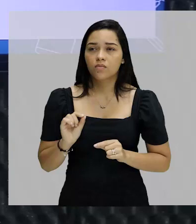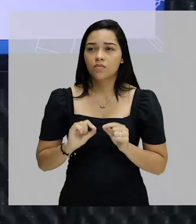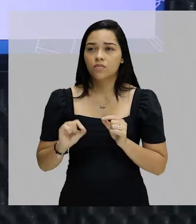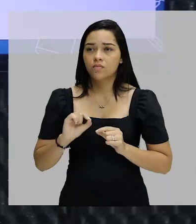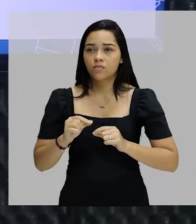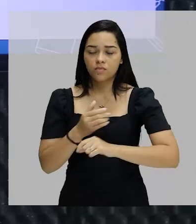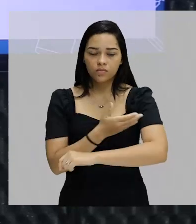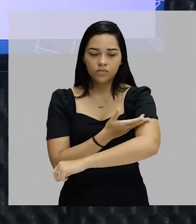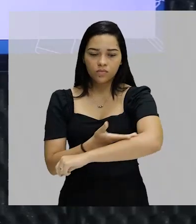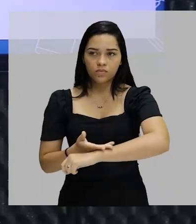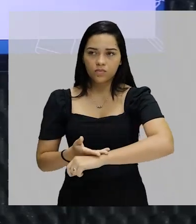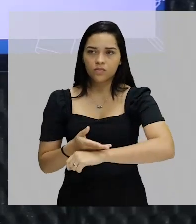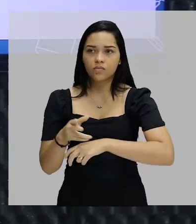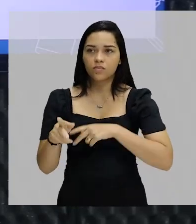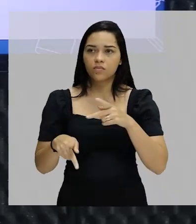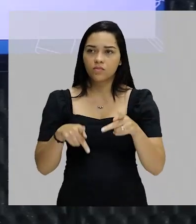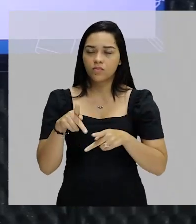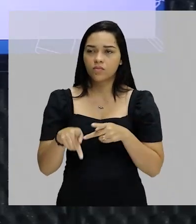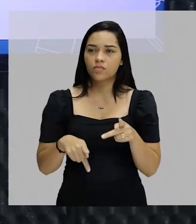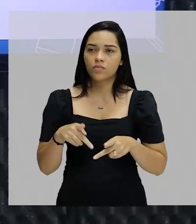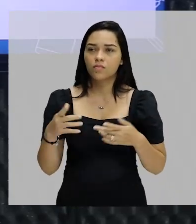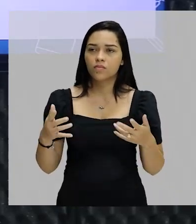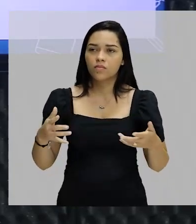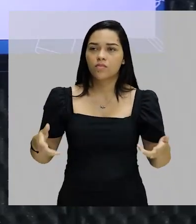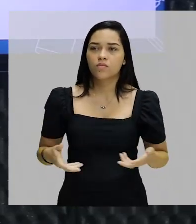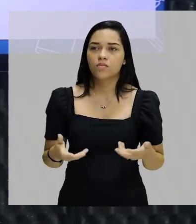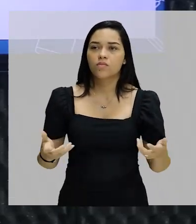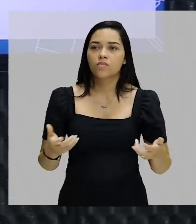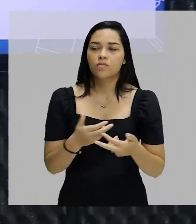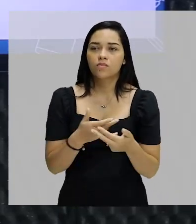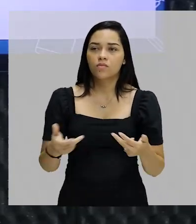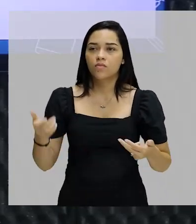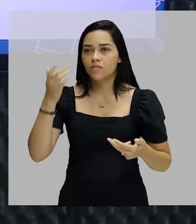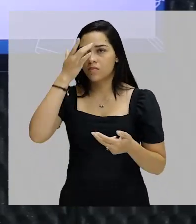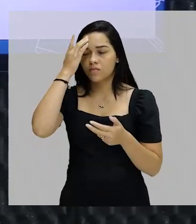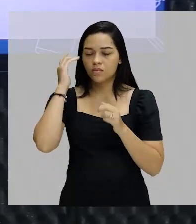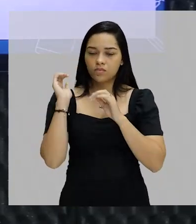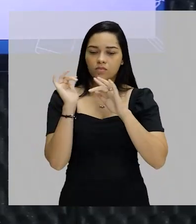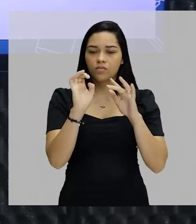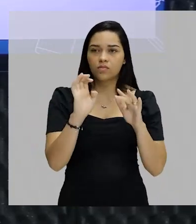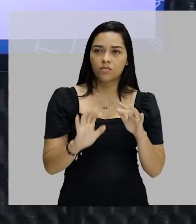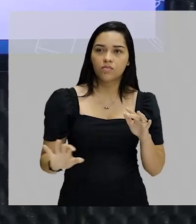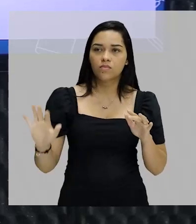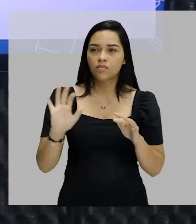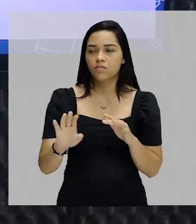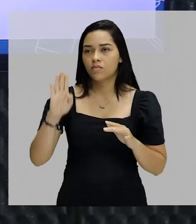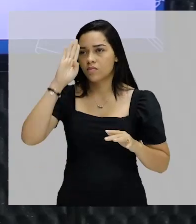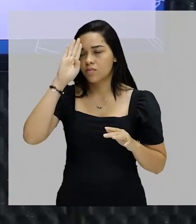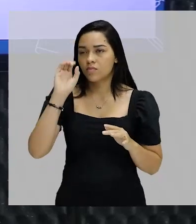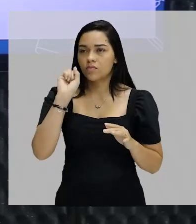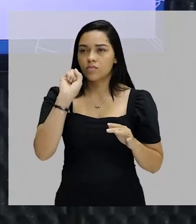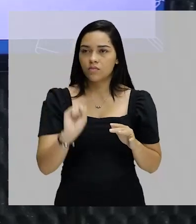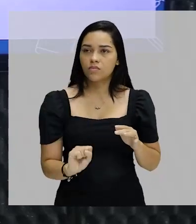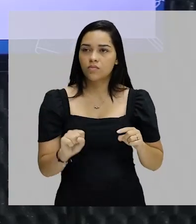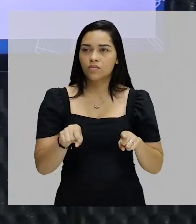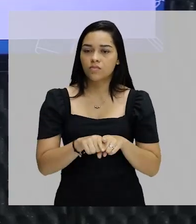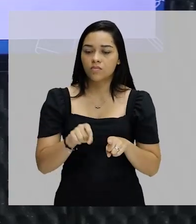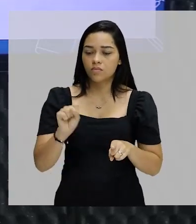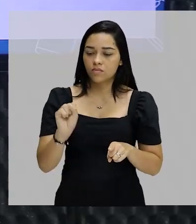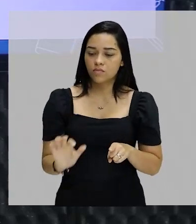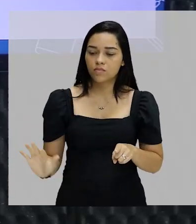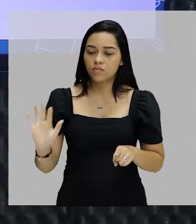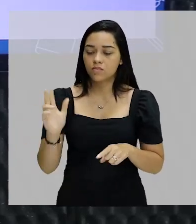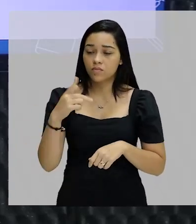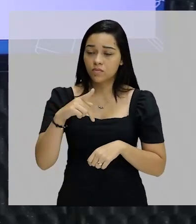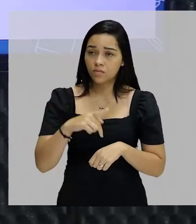embranquecimento da população, o que motivou a vinda de muitos imigrantes de origem europeia, principalmente para o sul e para sudeste do